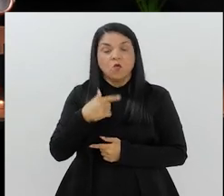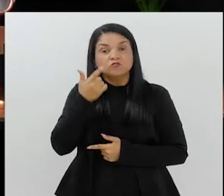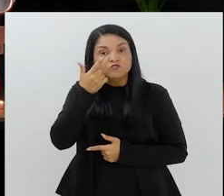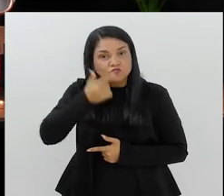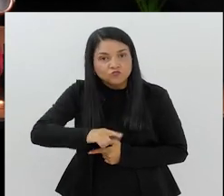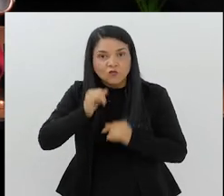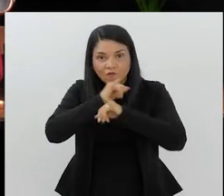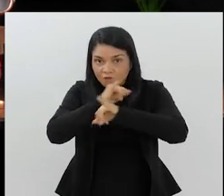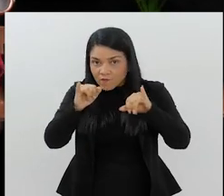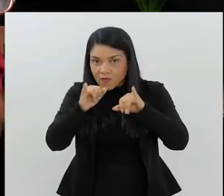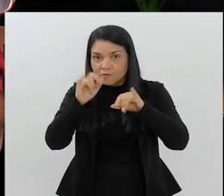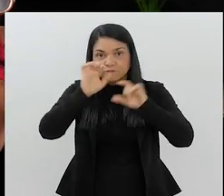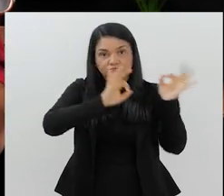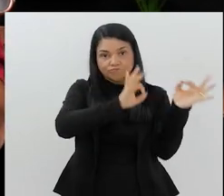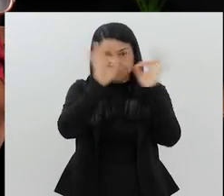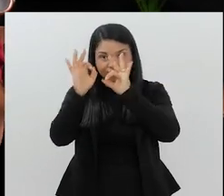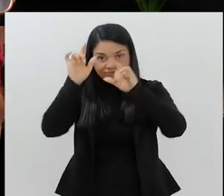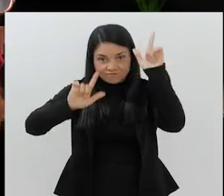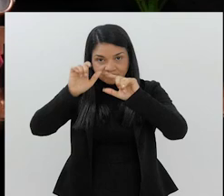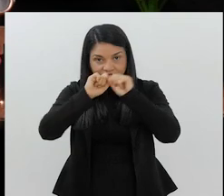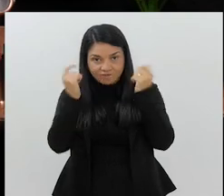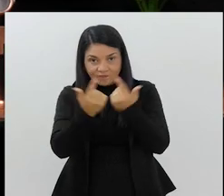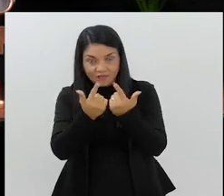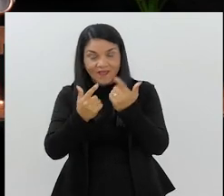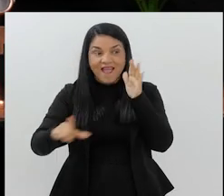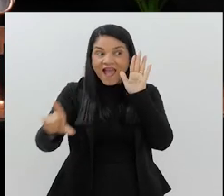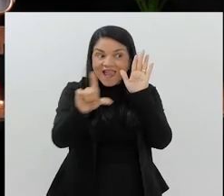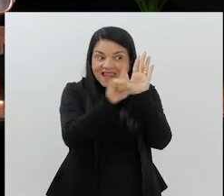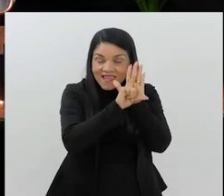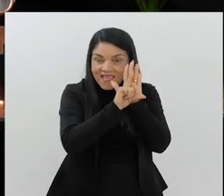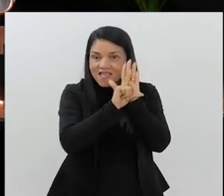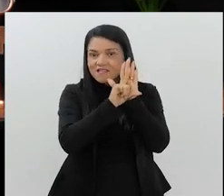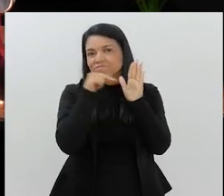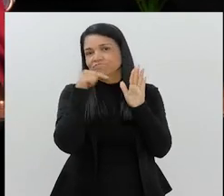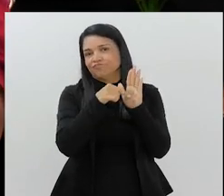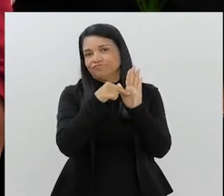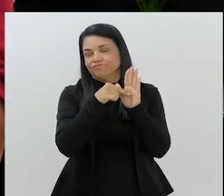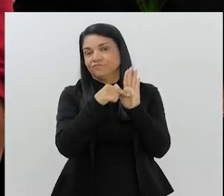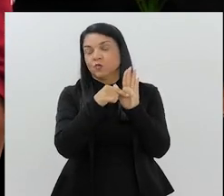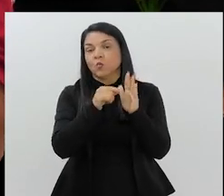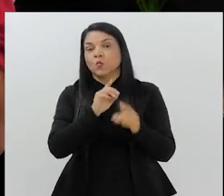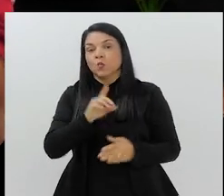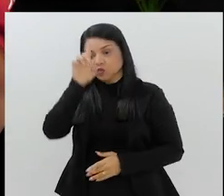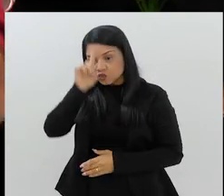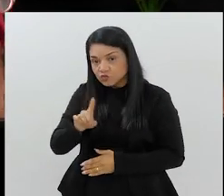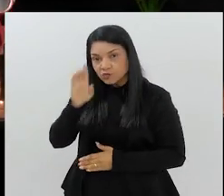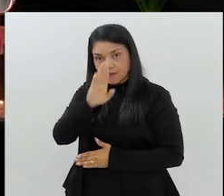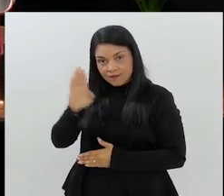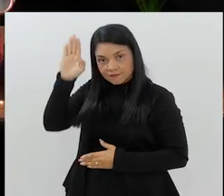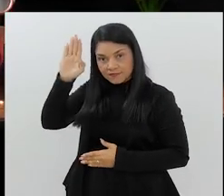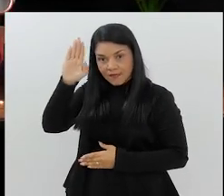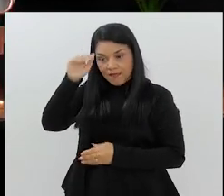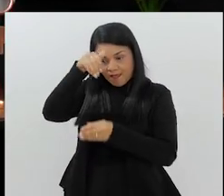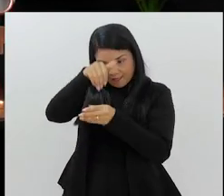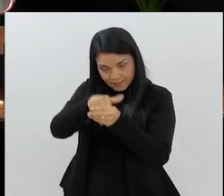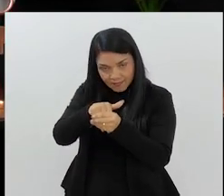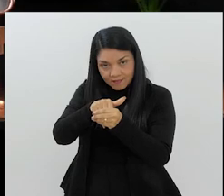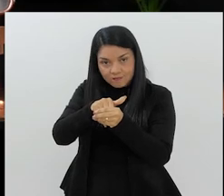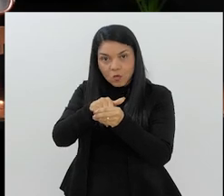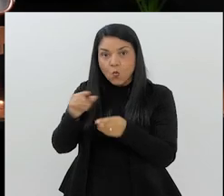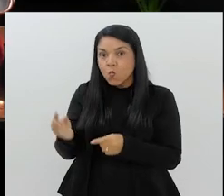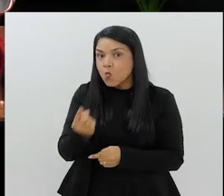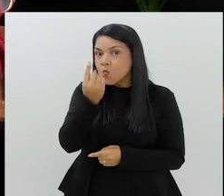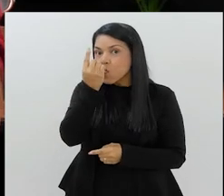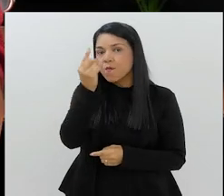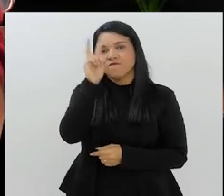Eu repito para o telespectador da TV Alerj. A Lei Geral do Esporte é que determina isso. O dirigente se candidata, é eleito